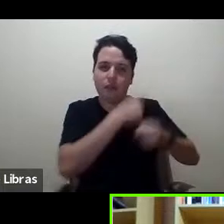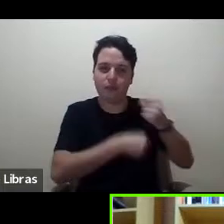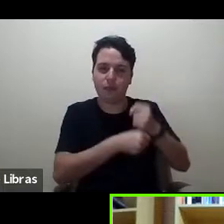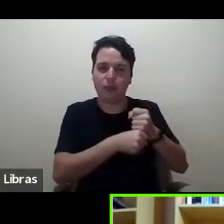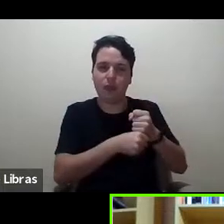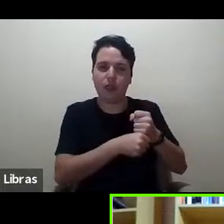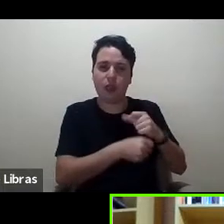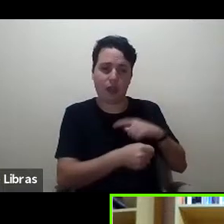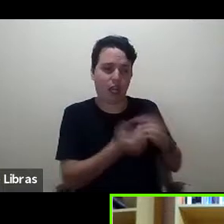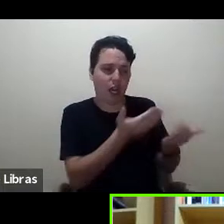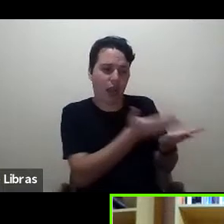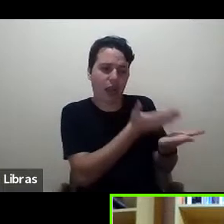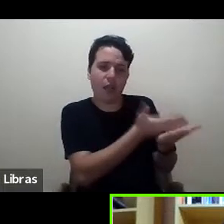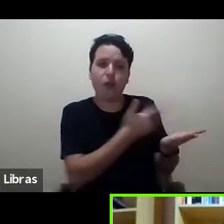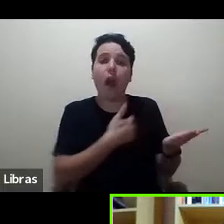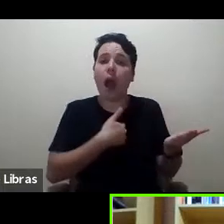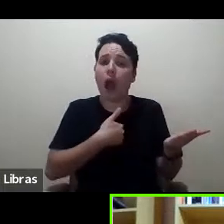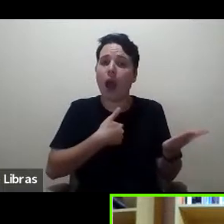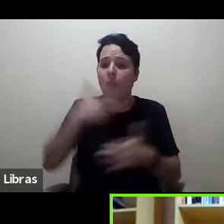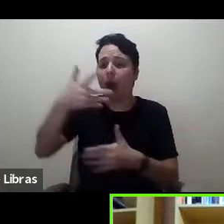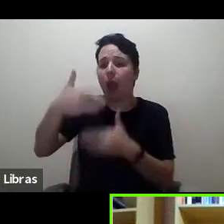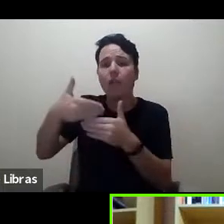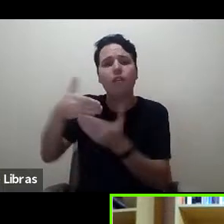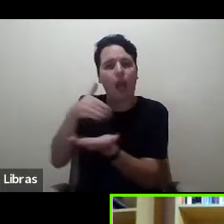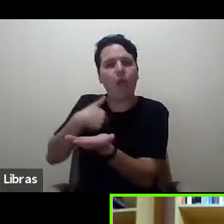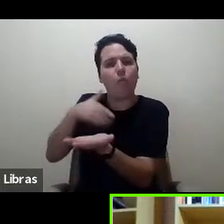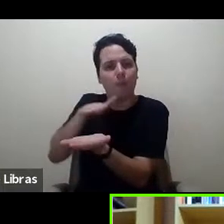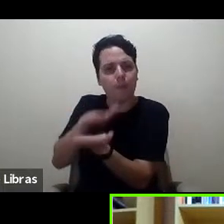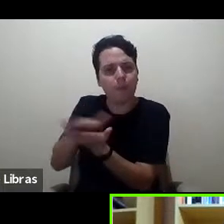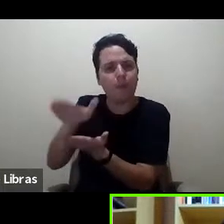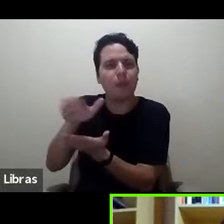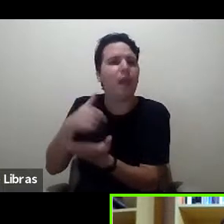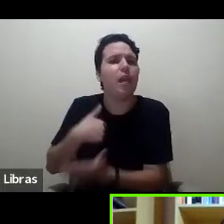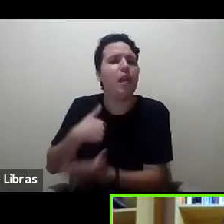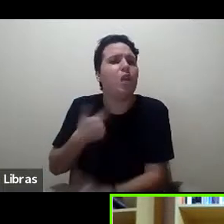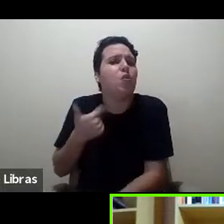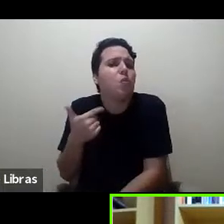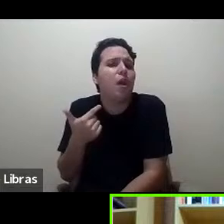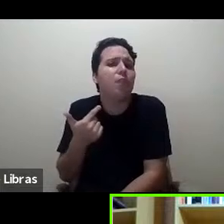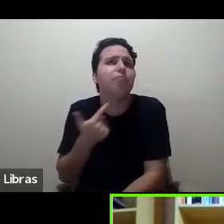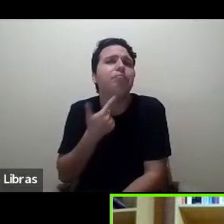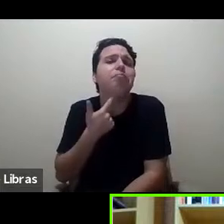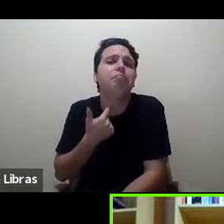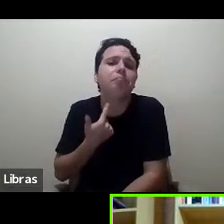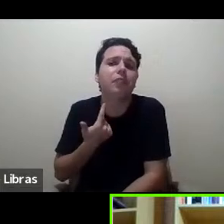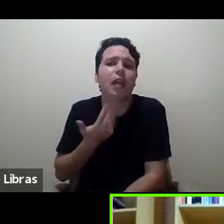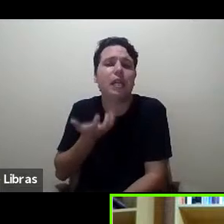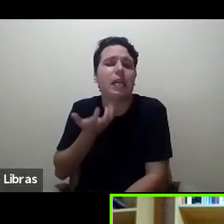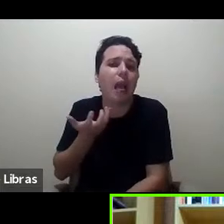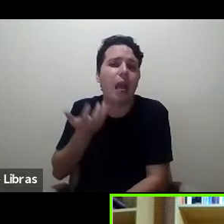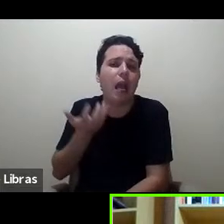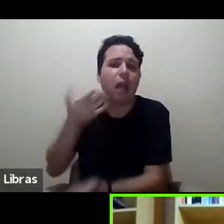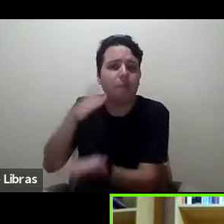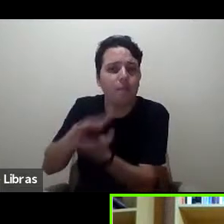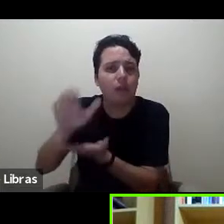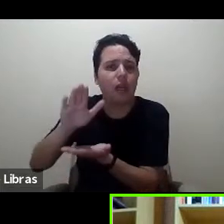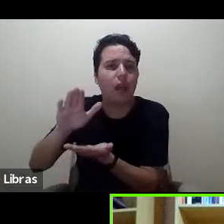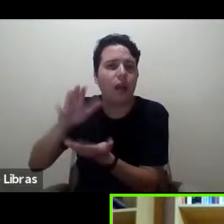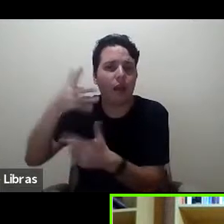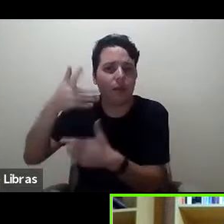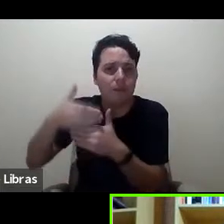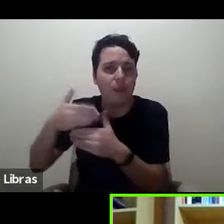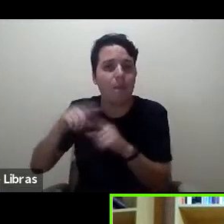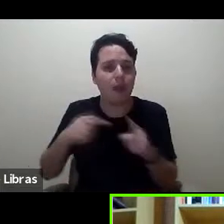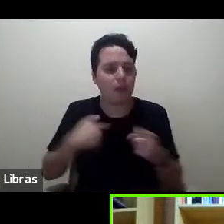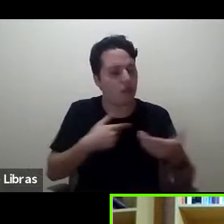livro. E eu não tinha, a priori, a intenção de publicar resenha. Mas, quando eu terminei de ler o livro, eu